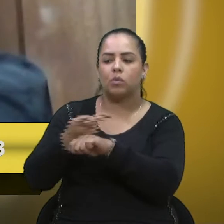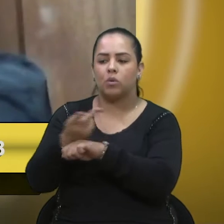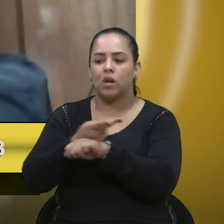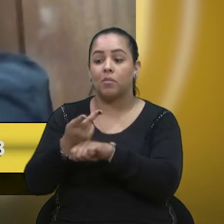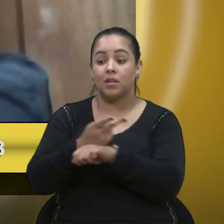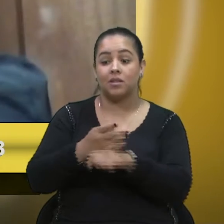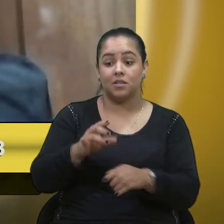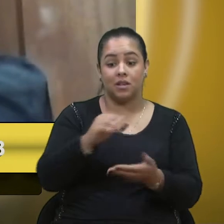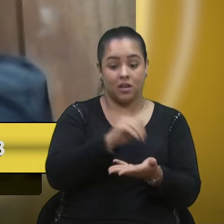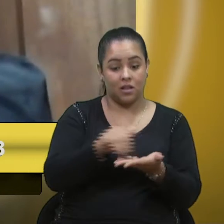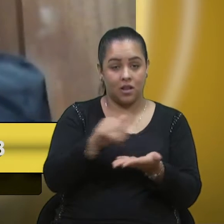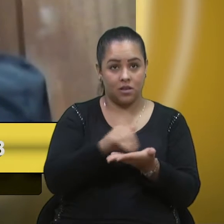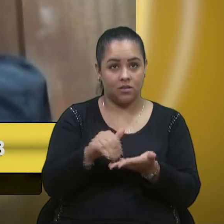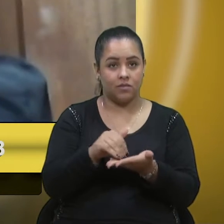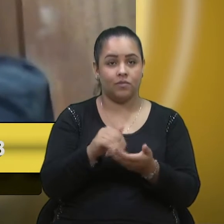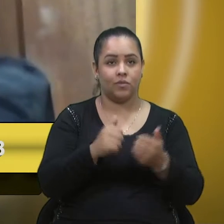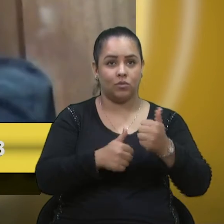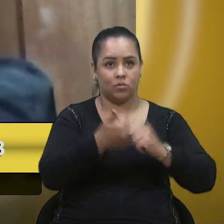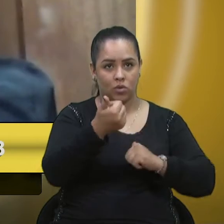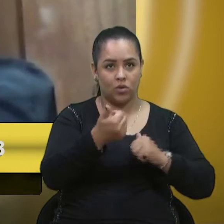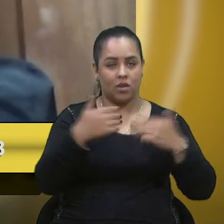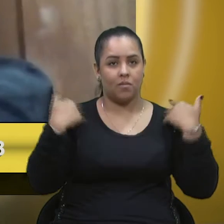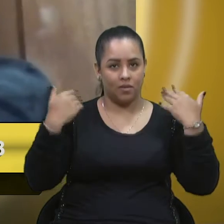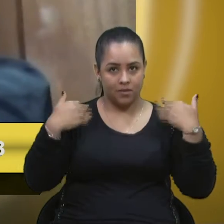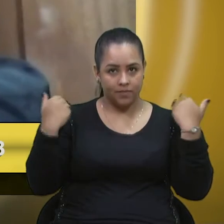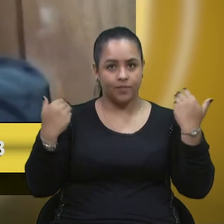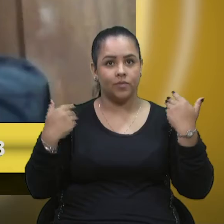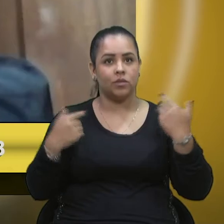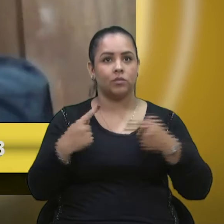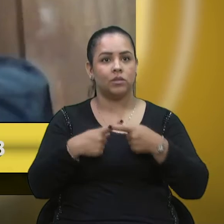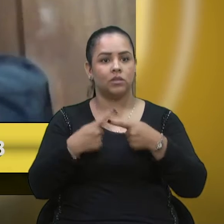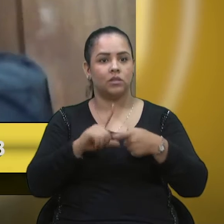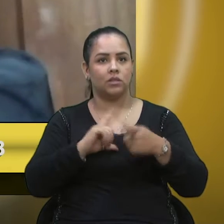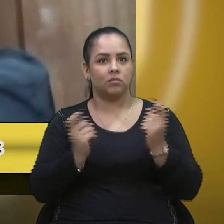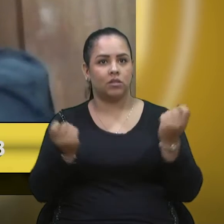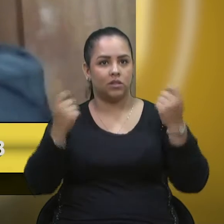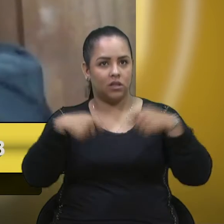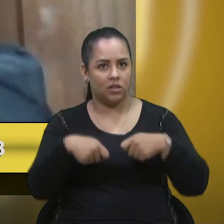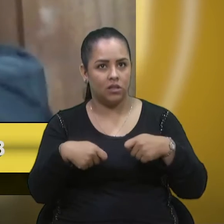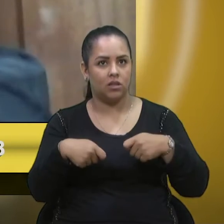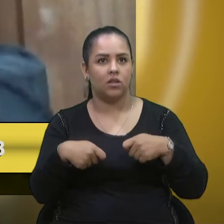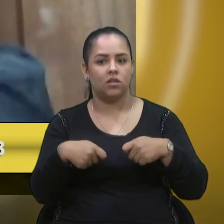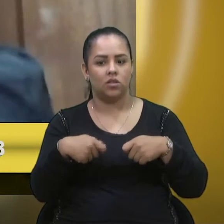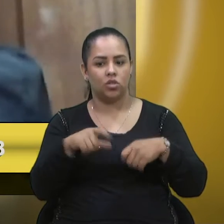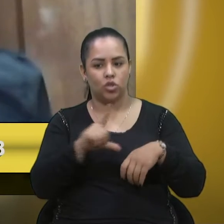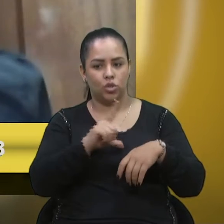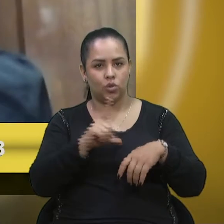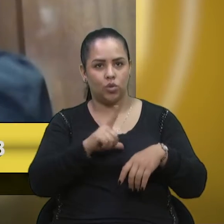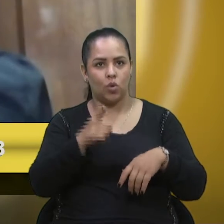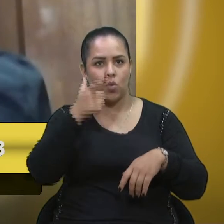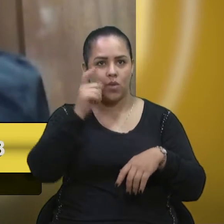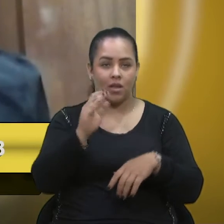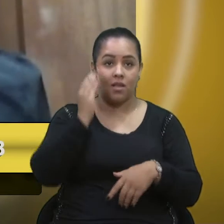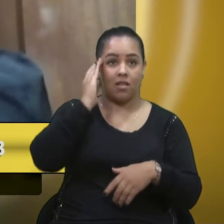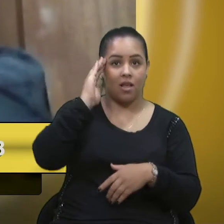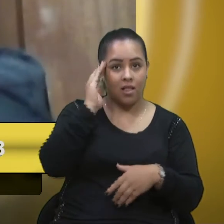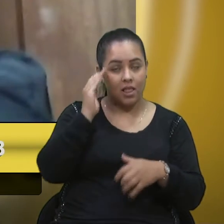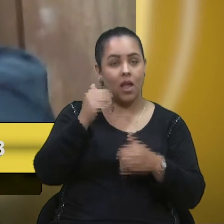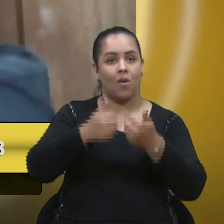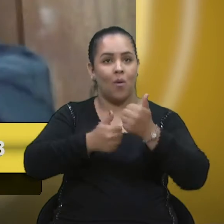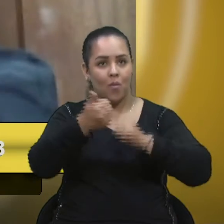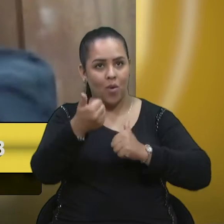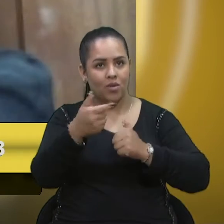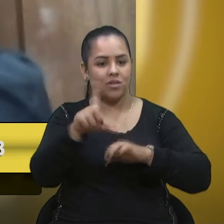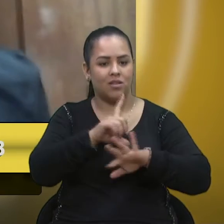Lazer, muito em virtude da qualidade e da capacidade que o CITOM tem de aglutinar e de entender o esporte, de ter